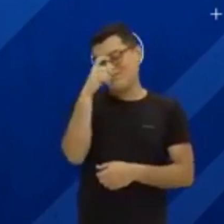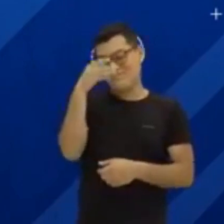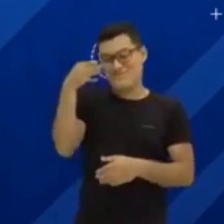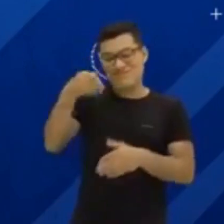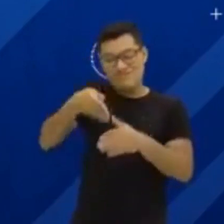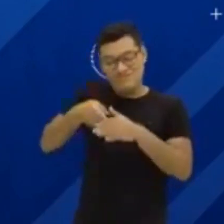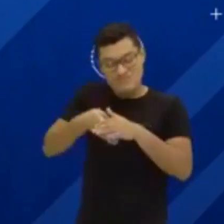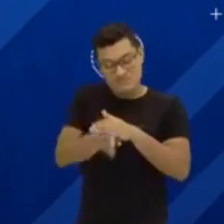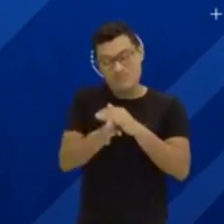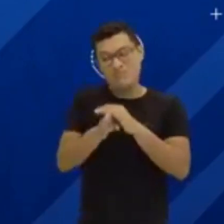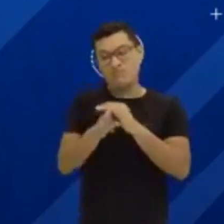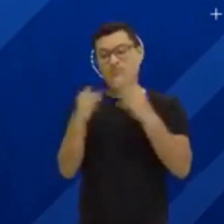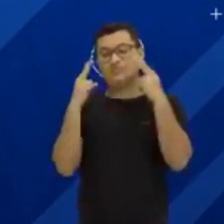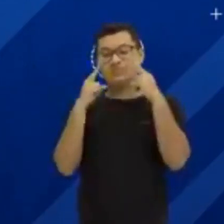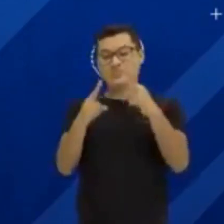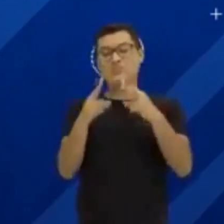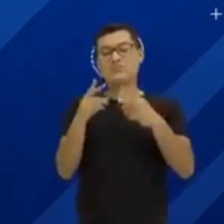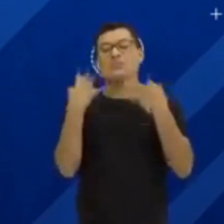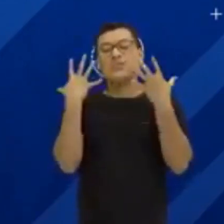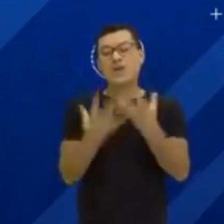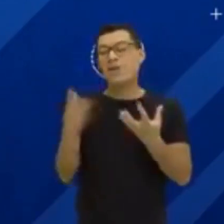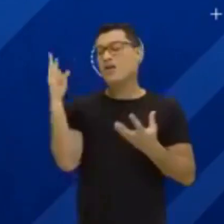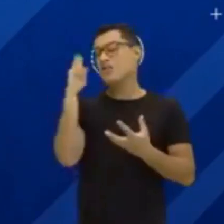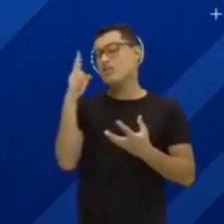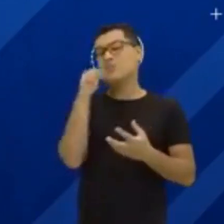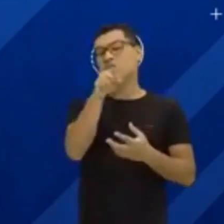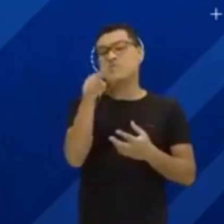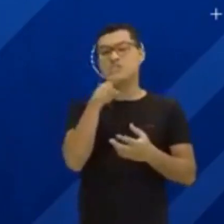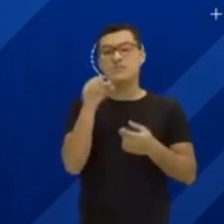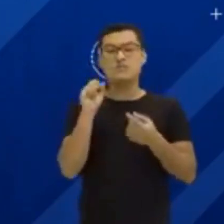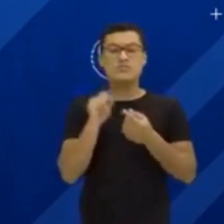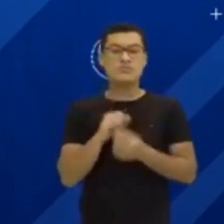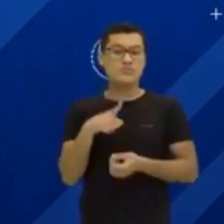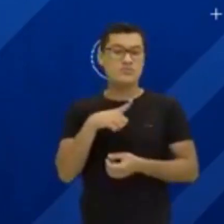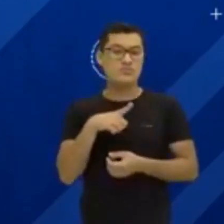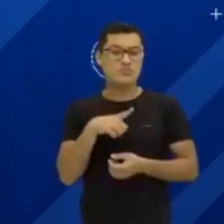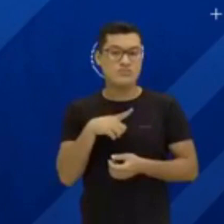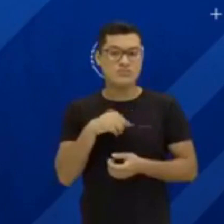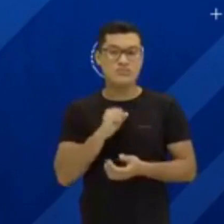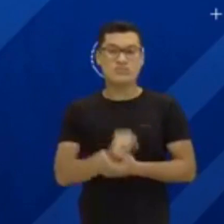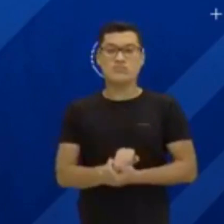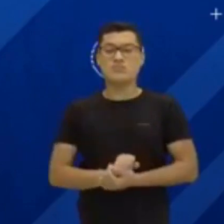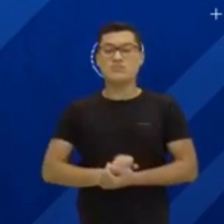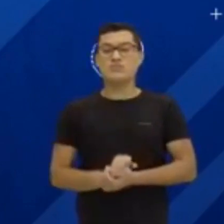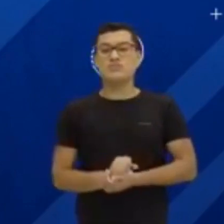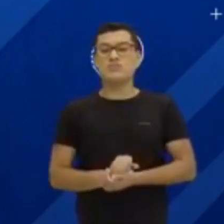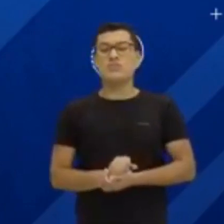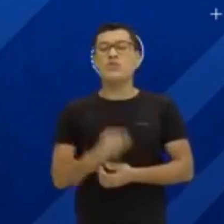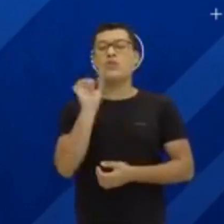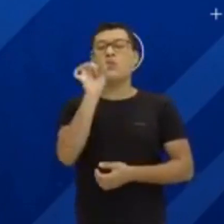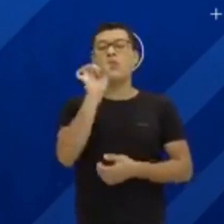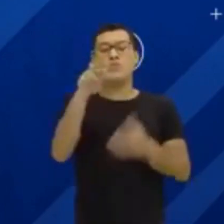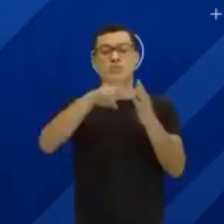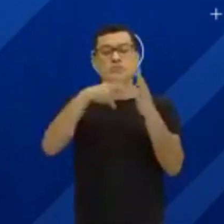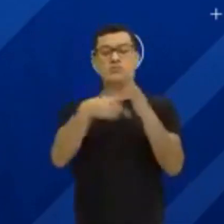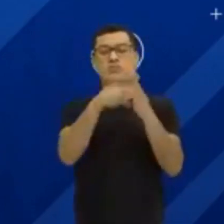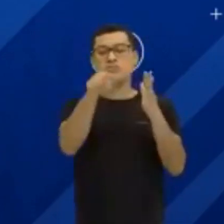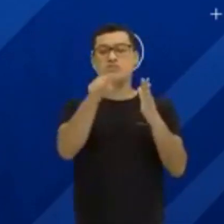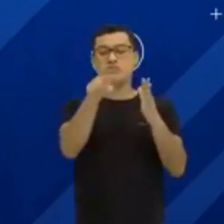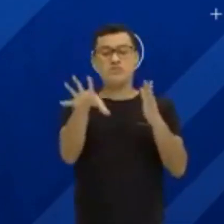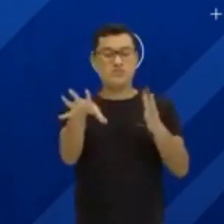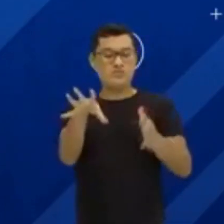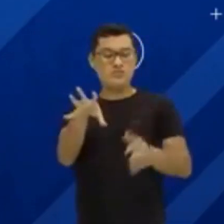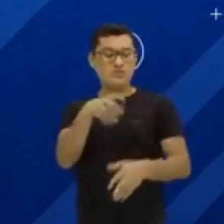aulas. Quero lembrar você também que essas aulas não possuem um nivelamento. e significa dizer que você aluno do Ensino